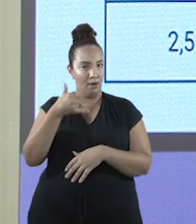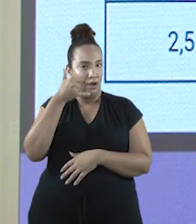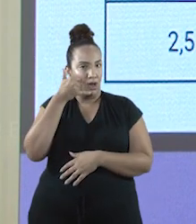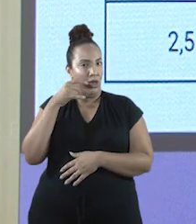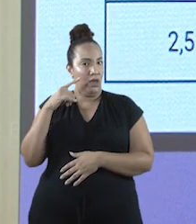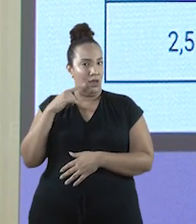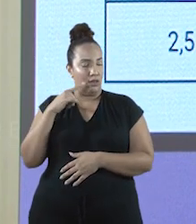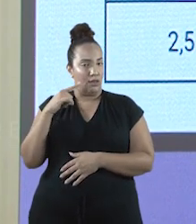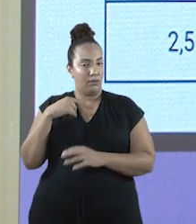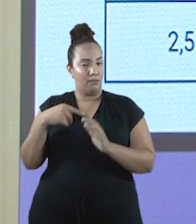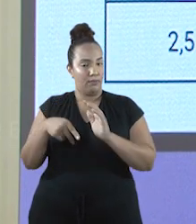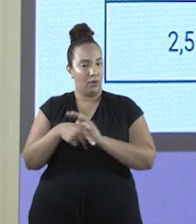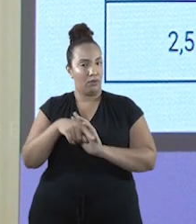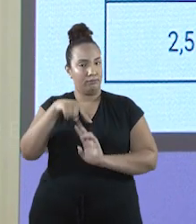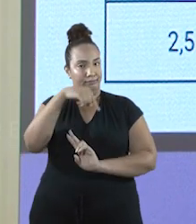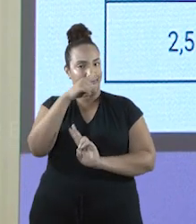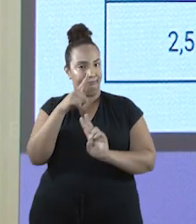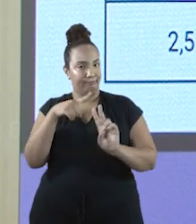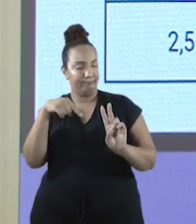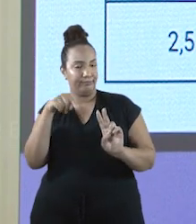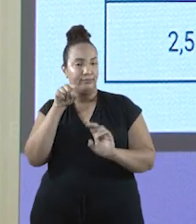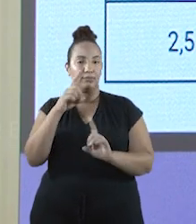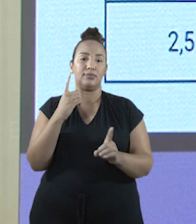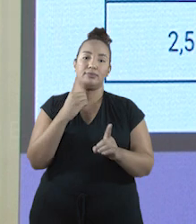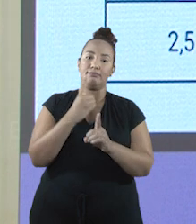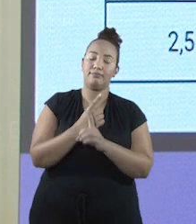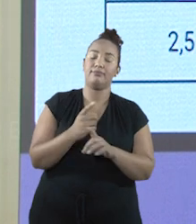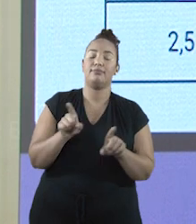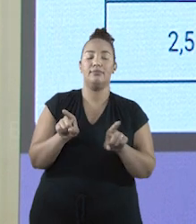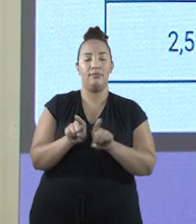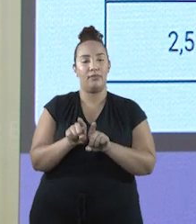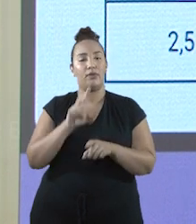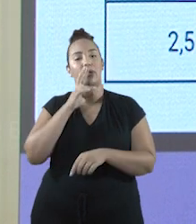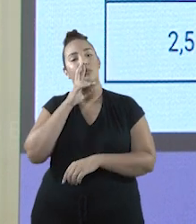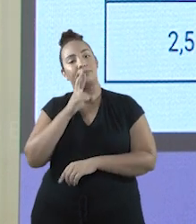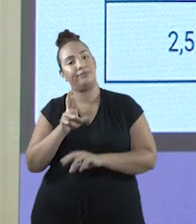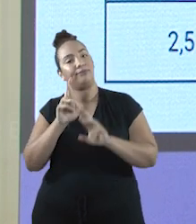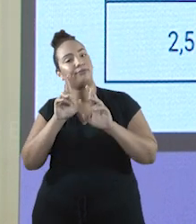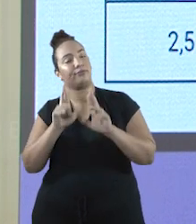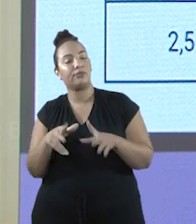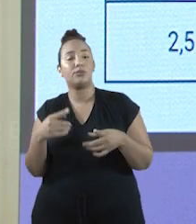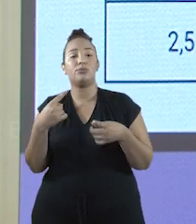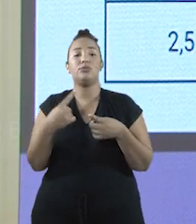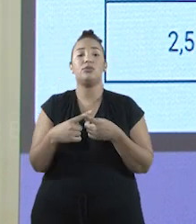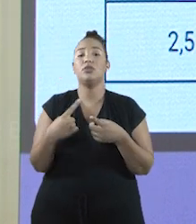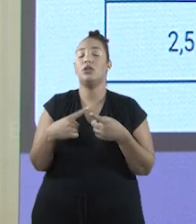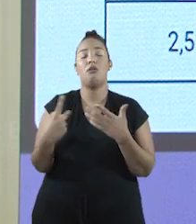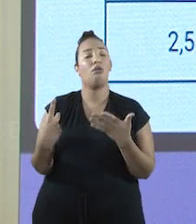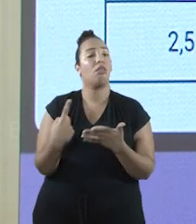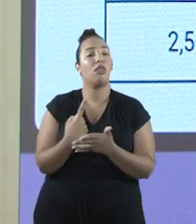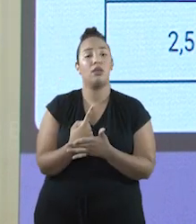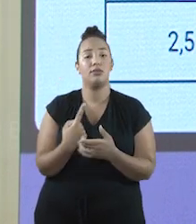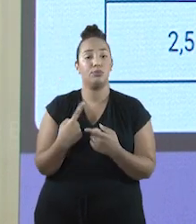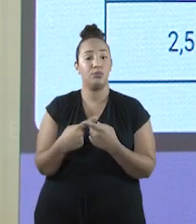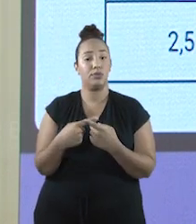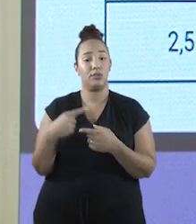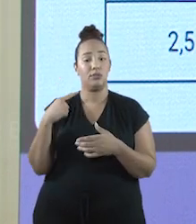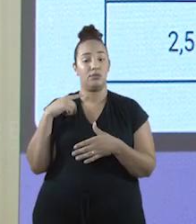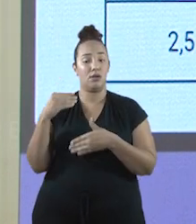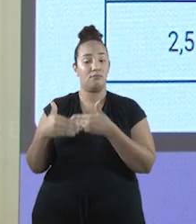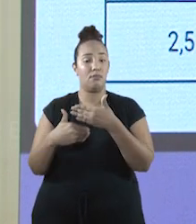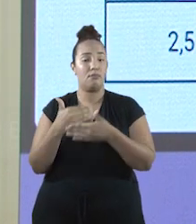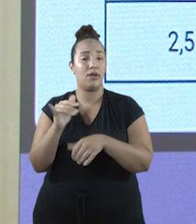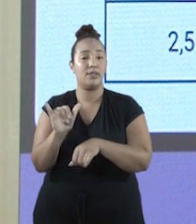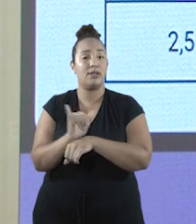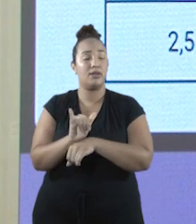tem o valor de π, você encontrará valores diferentes. Tudo isso acontece porque usamos processos diferentes para o